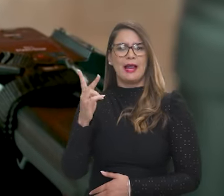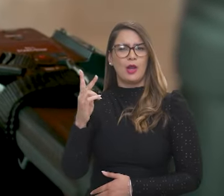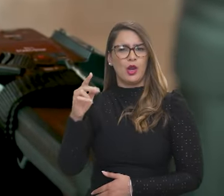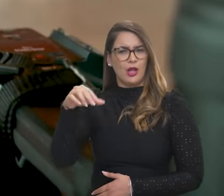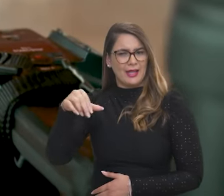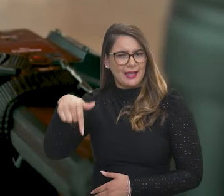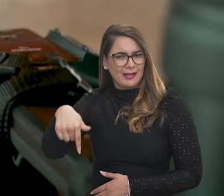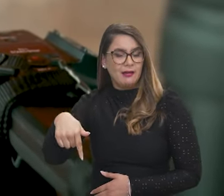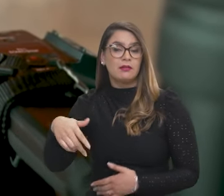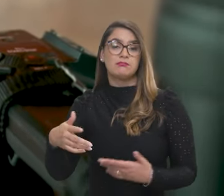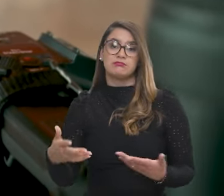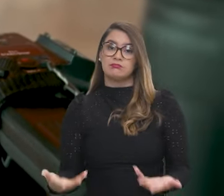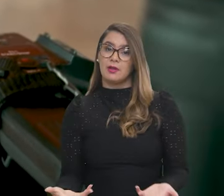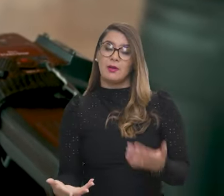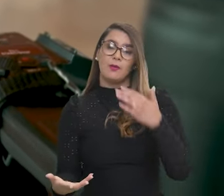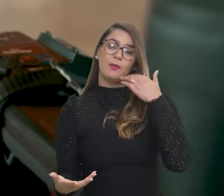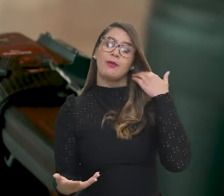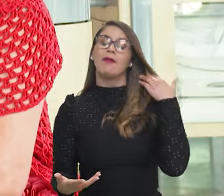cloroquina. Ou seja,